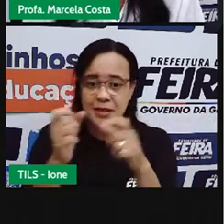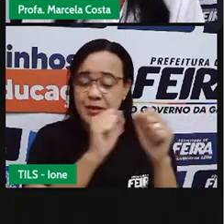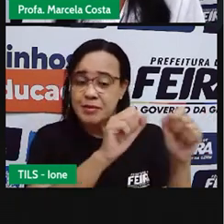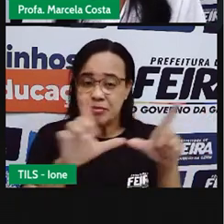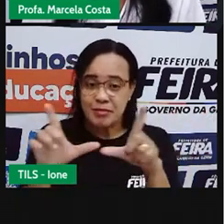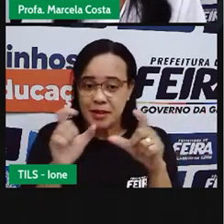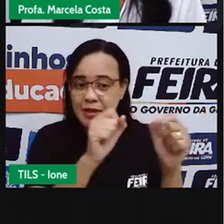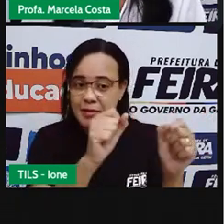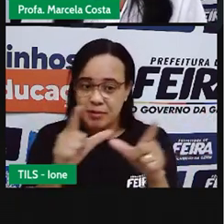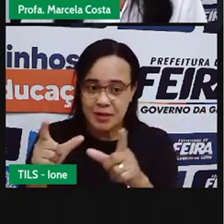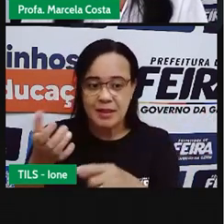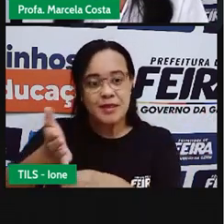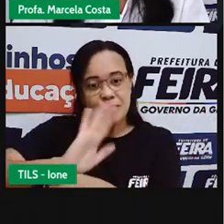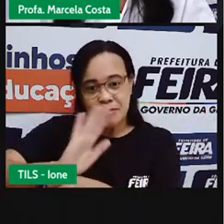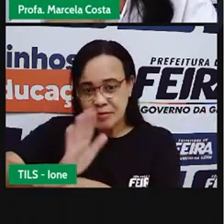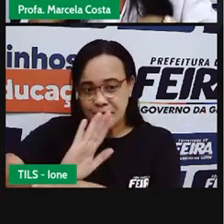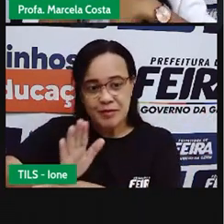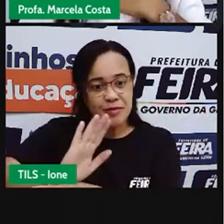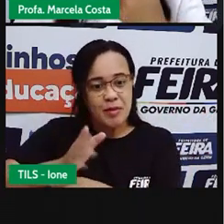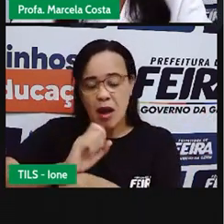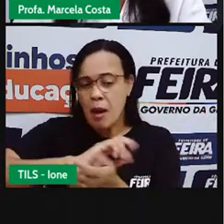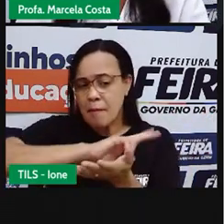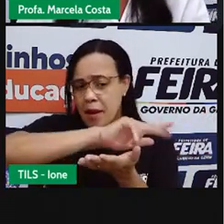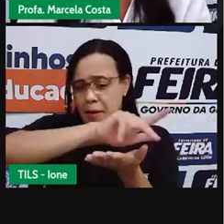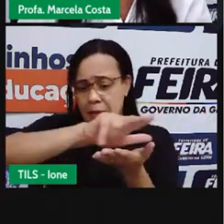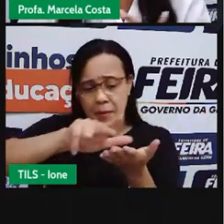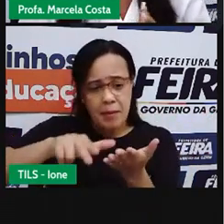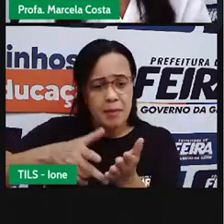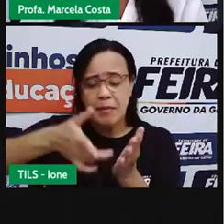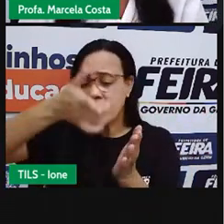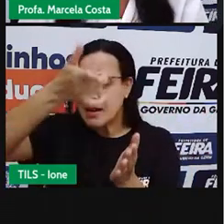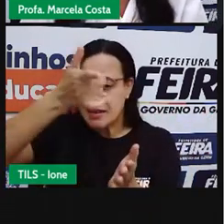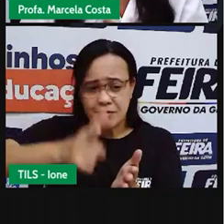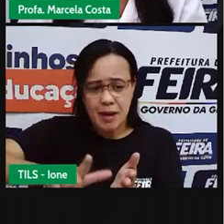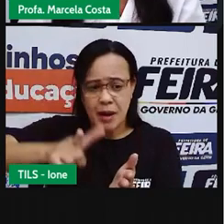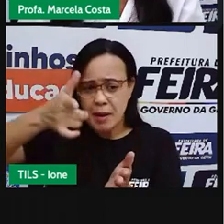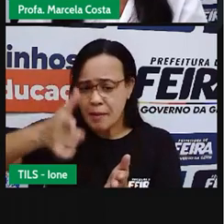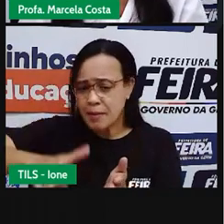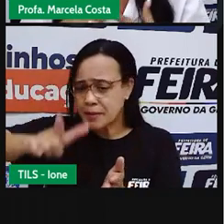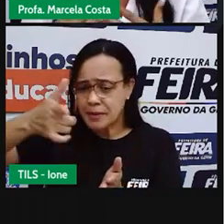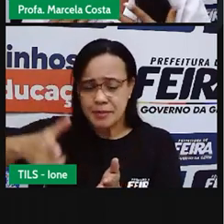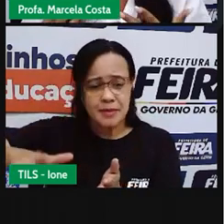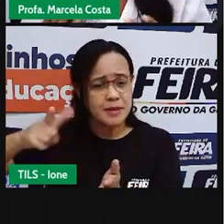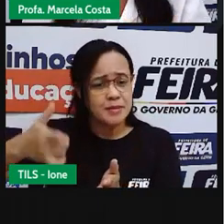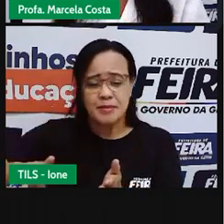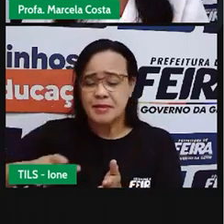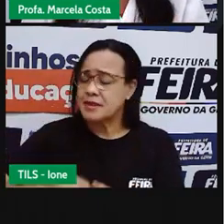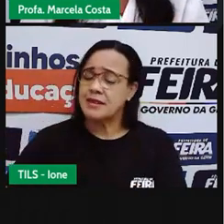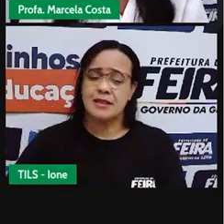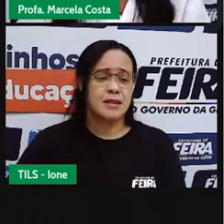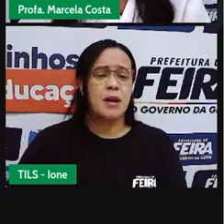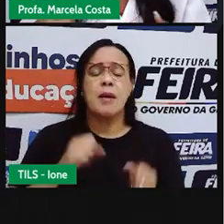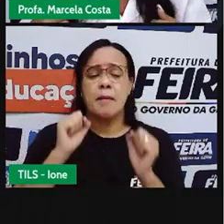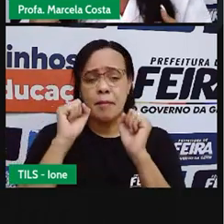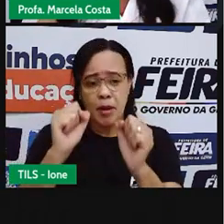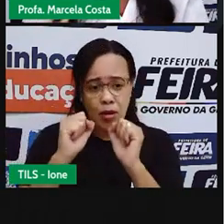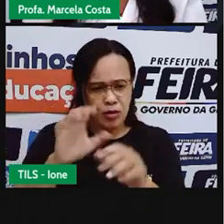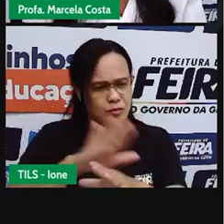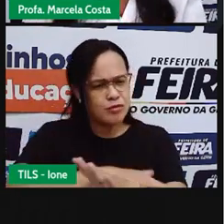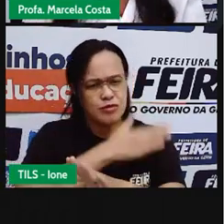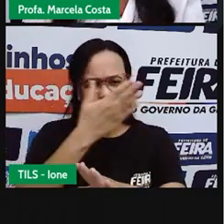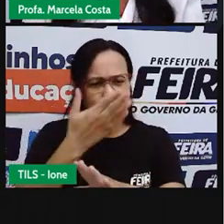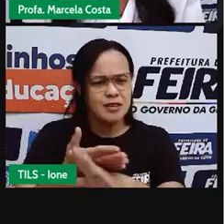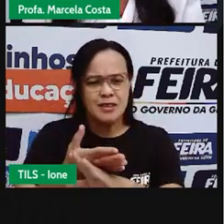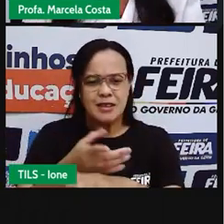Não precisa assistir só no dia da sua aula, não. Pode assistir outras vezes. Duas, três vezes. Durante o dia. Pra que